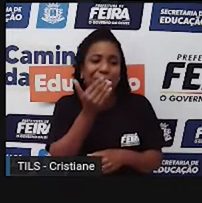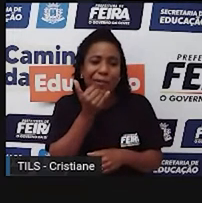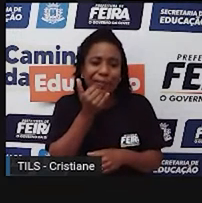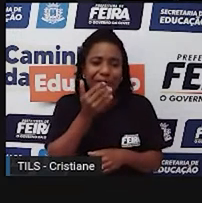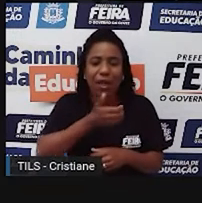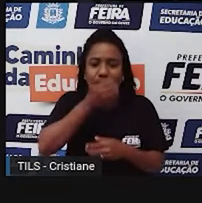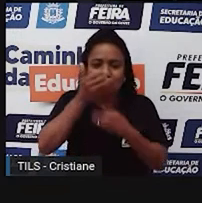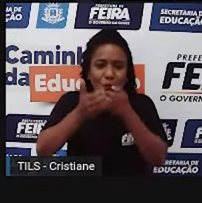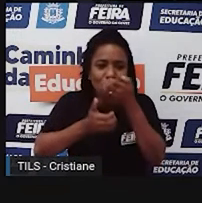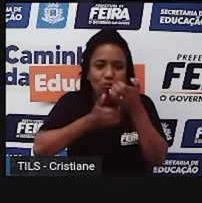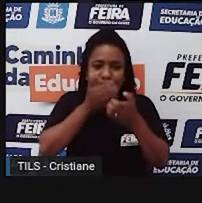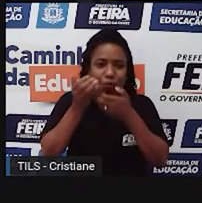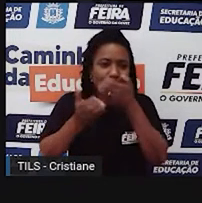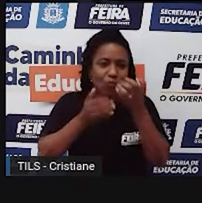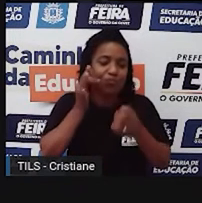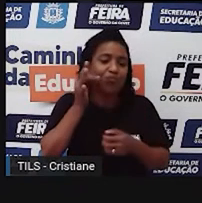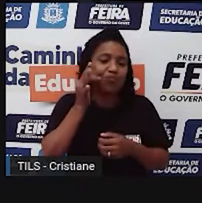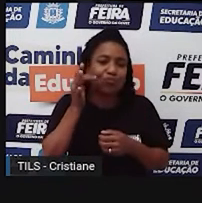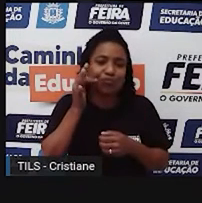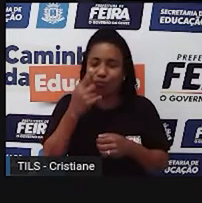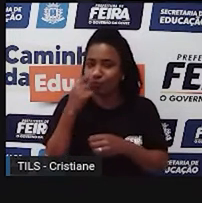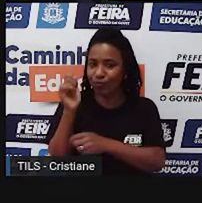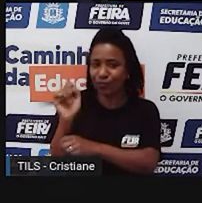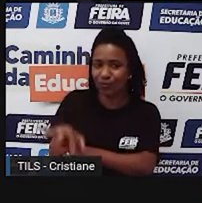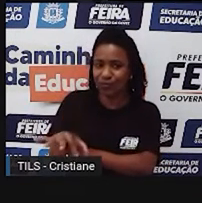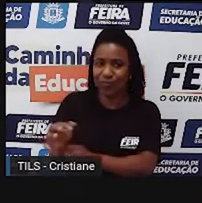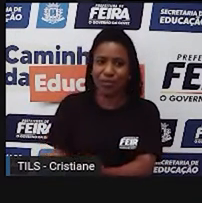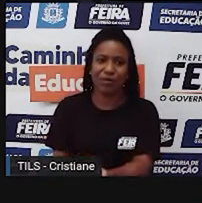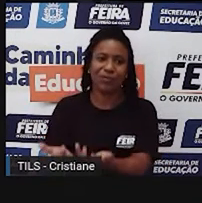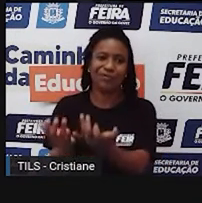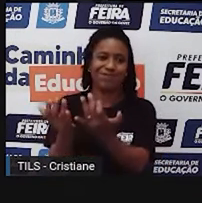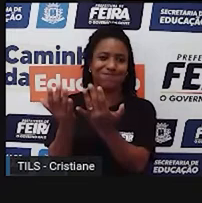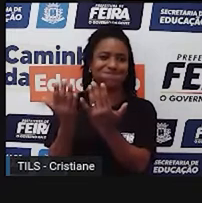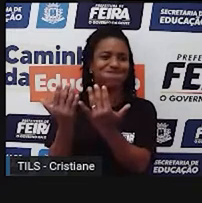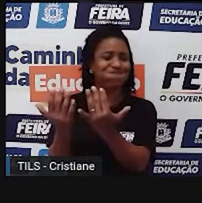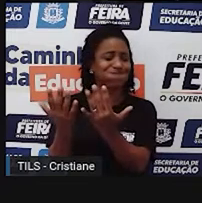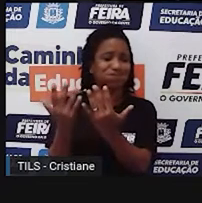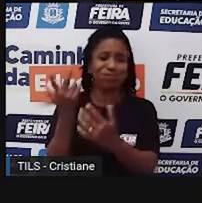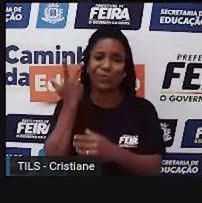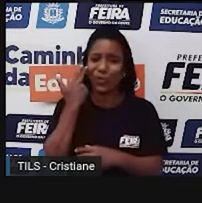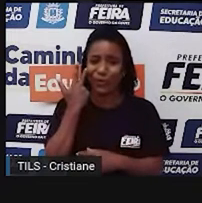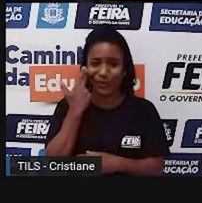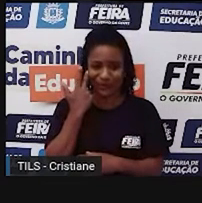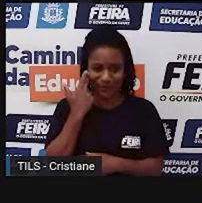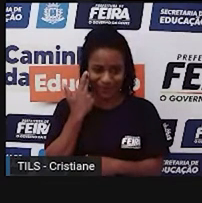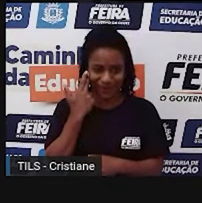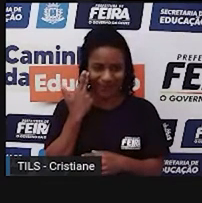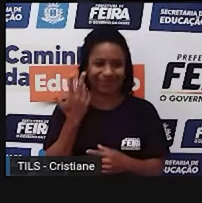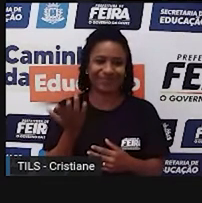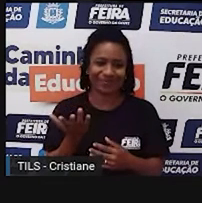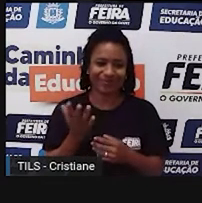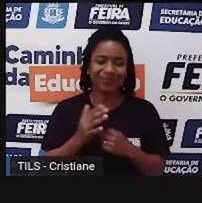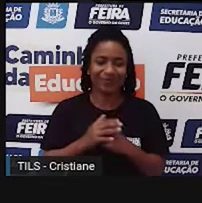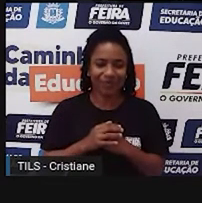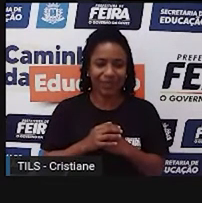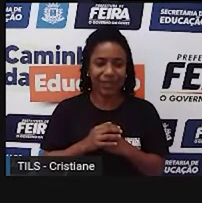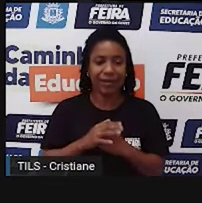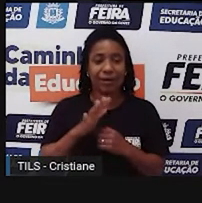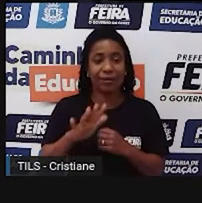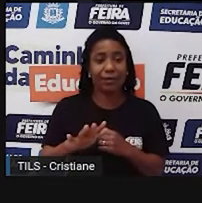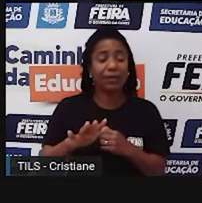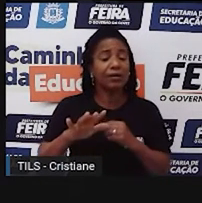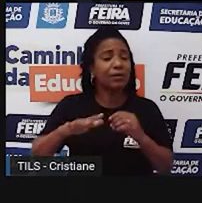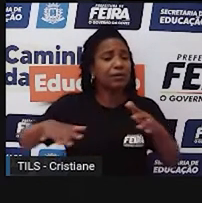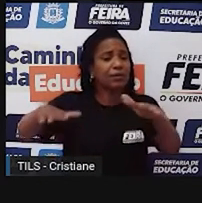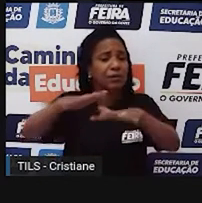incorporavam ali ao ambiente novamente, virava até adubo, bora dizer assim, né. Então o processo de humanização das paisagens vem se